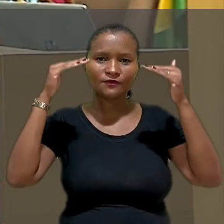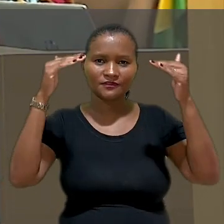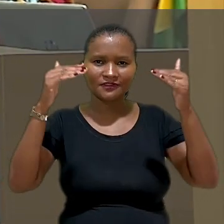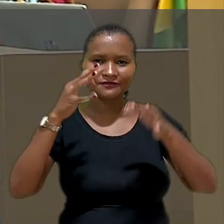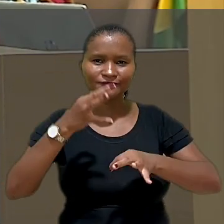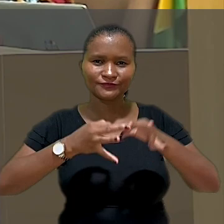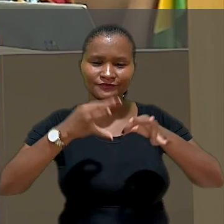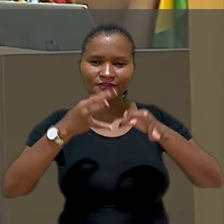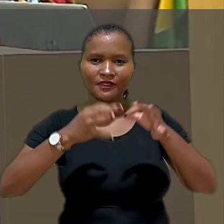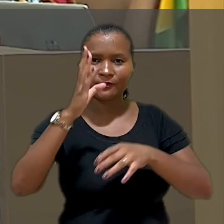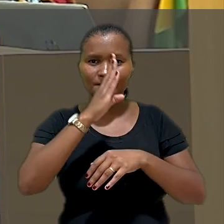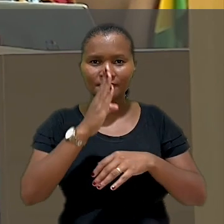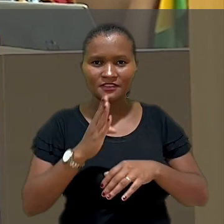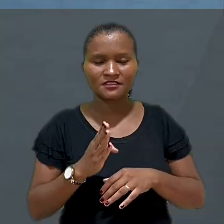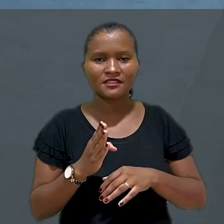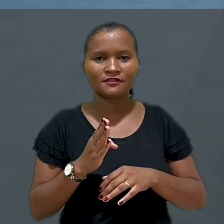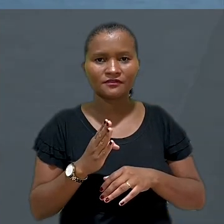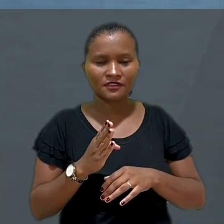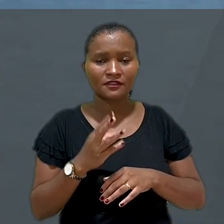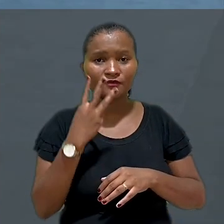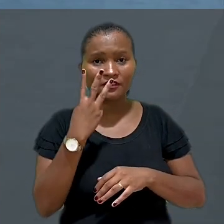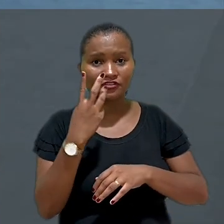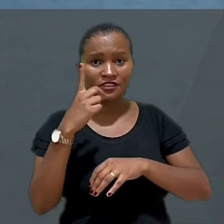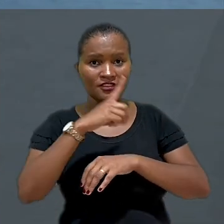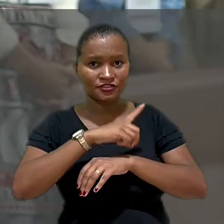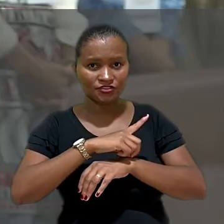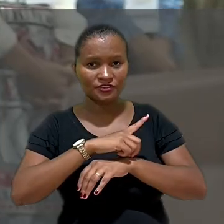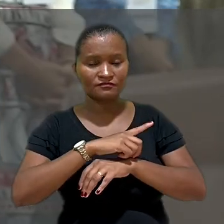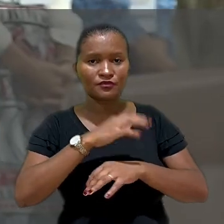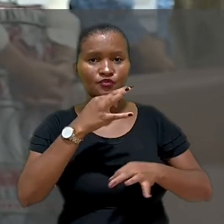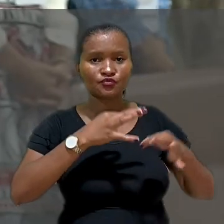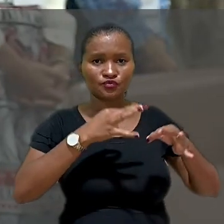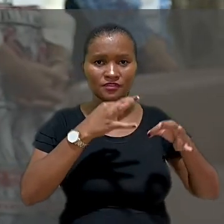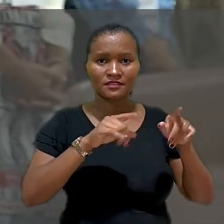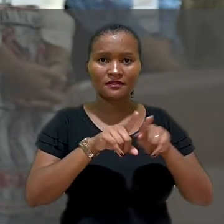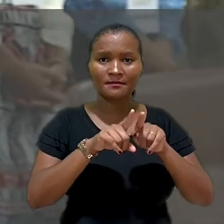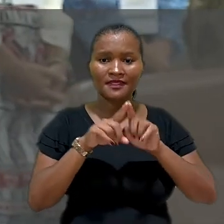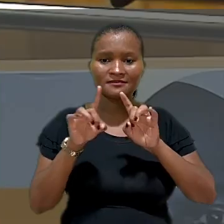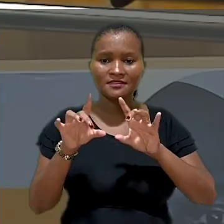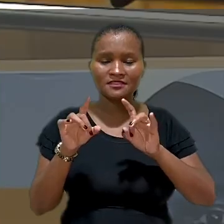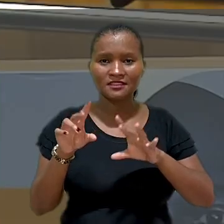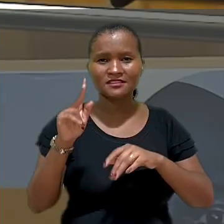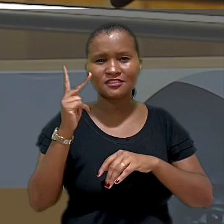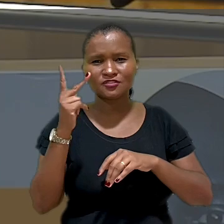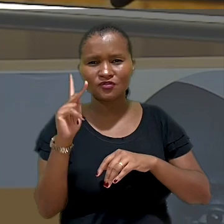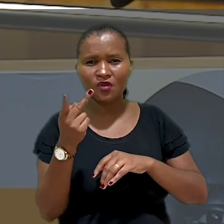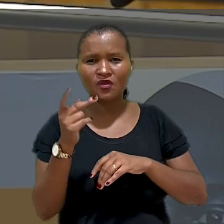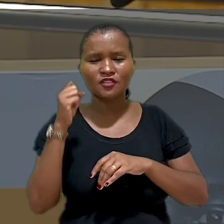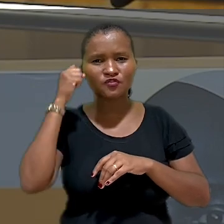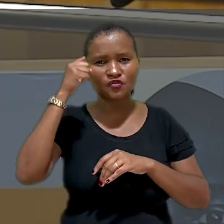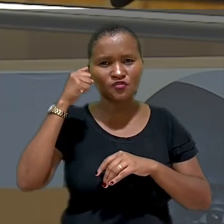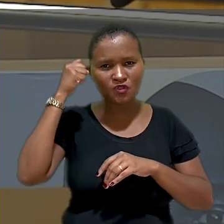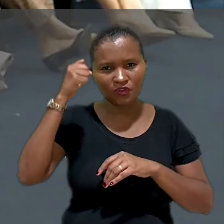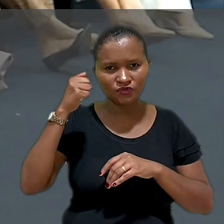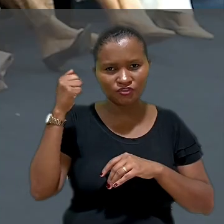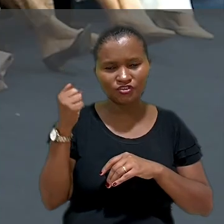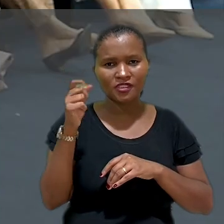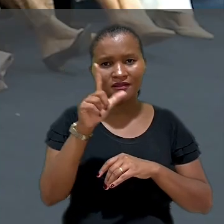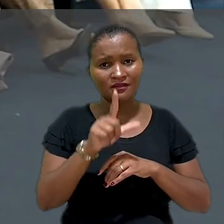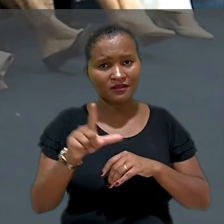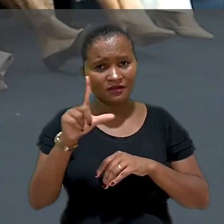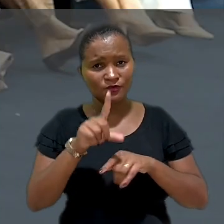autoridades do Judiciário Brasileiro. Durante três dias, juristas e especialistas em História, Sociologia,